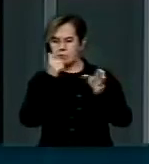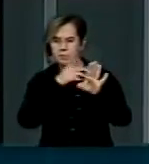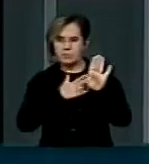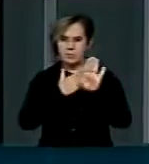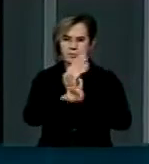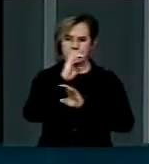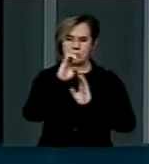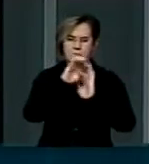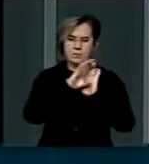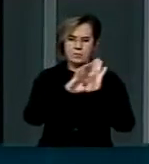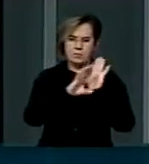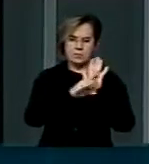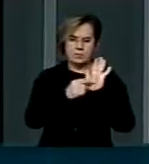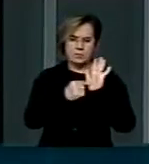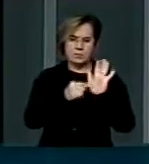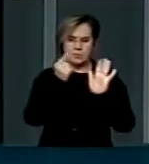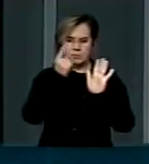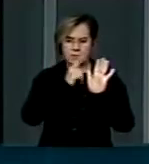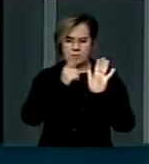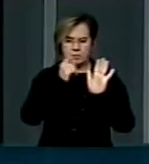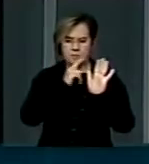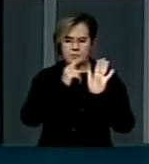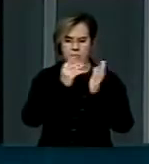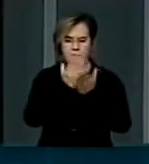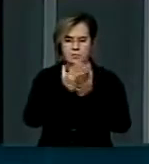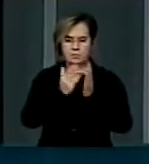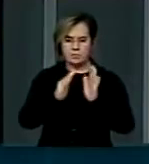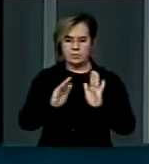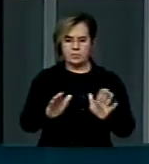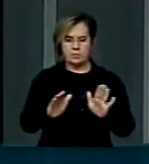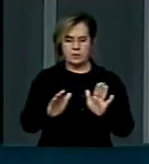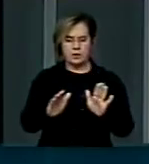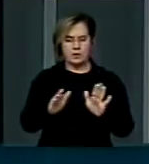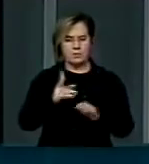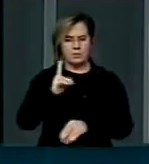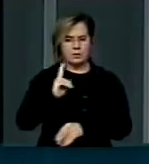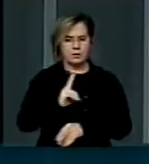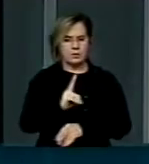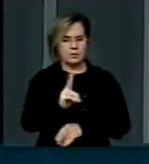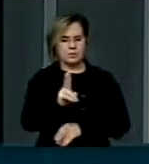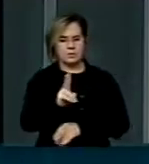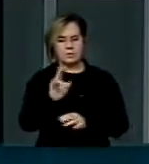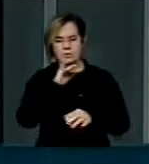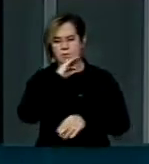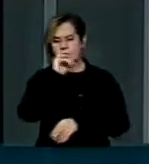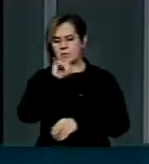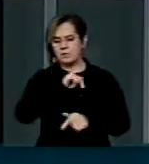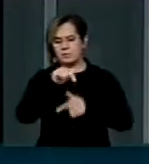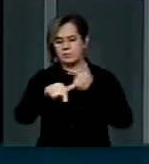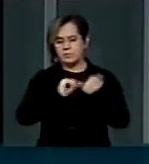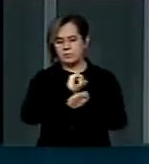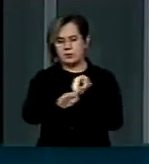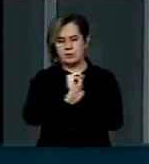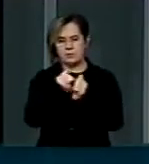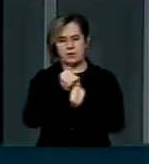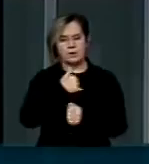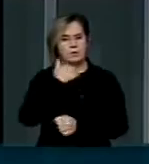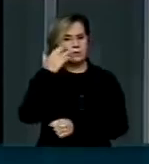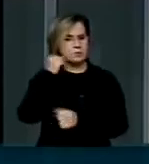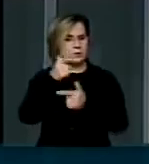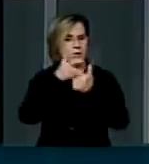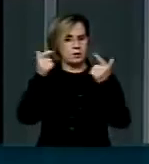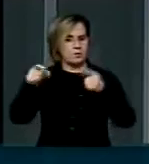emenda constitucional para a gente se livrar de uma vez por todas dessa praga do trabalho escravo. sei que a maioria dos